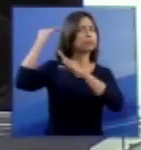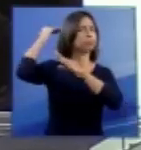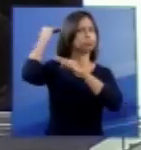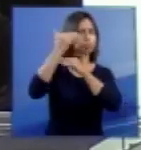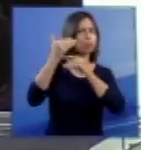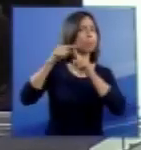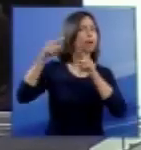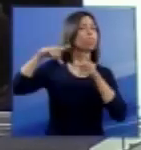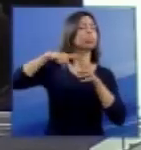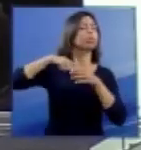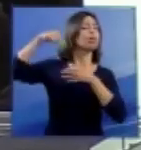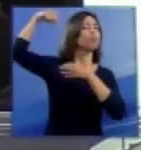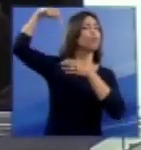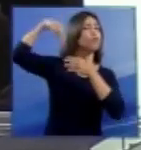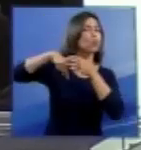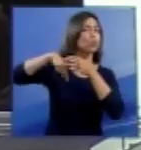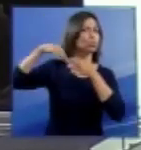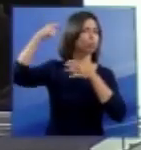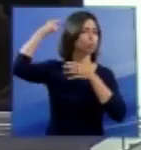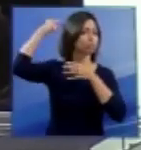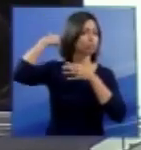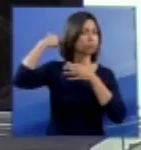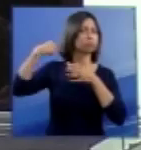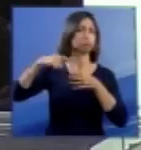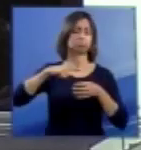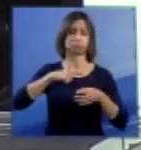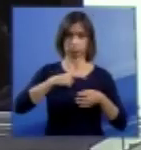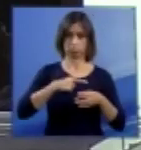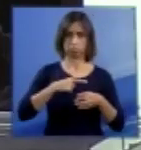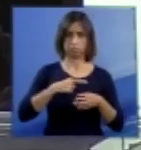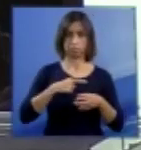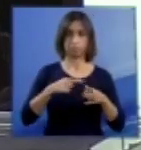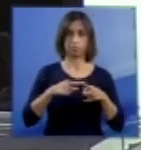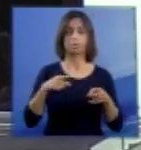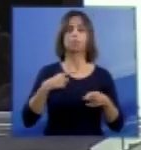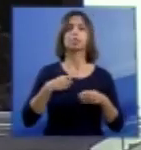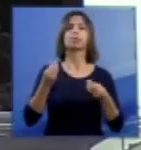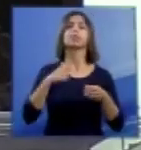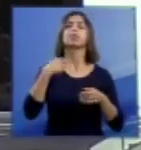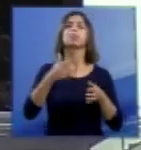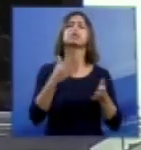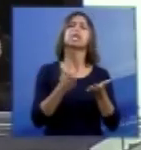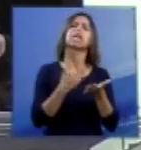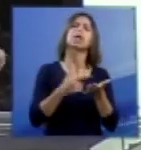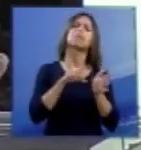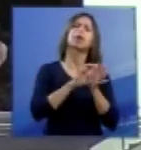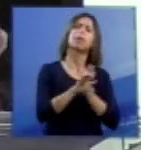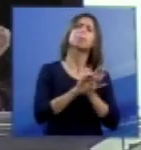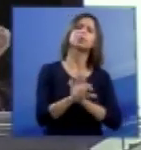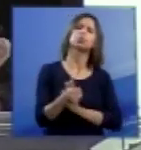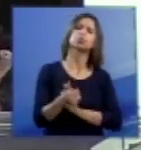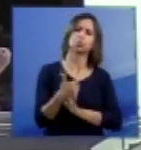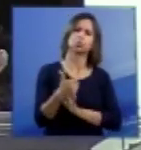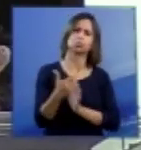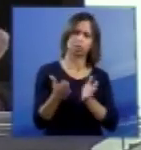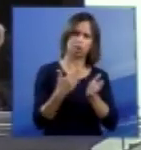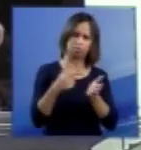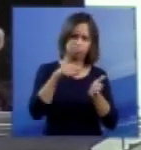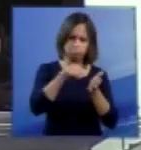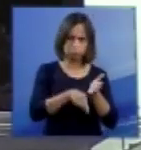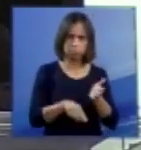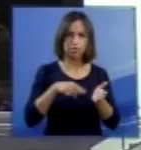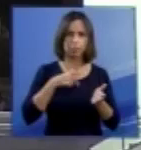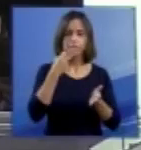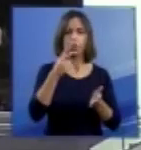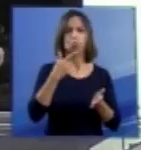porta de entrada e de saída da mente. E refere, no final do capítulo 12, essa região do tronco encefálico tem uma